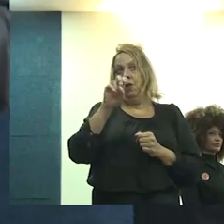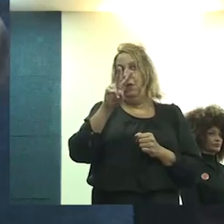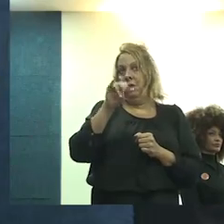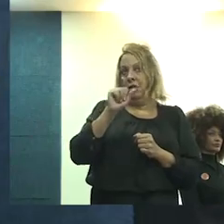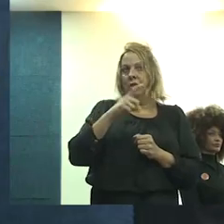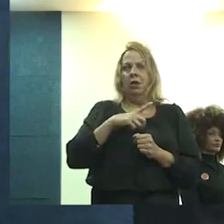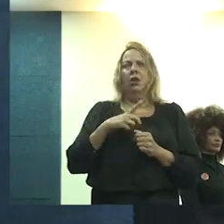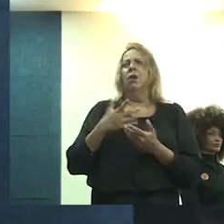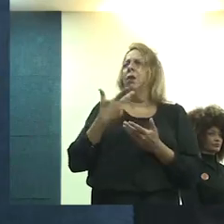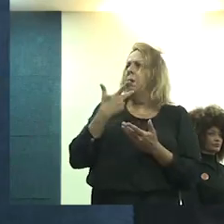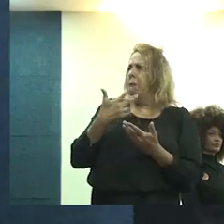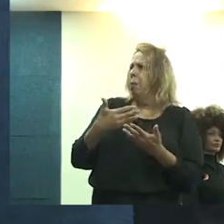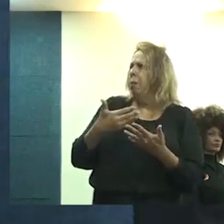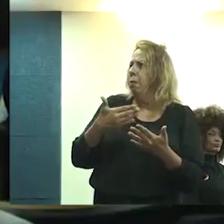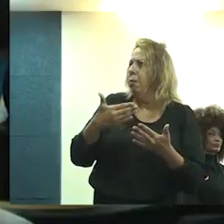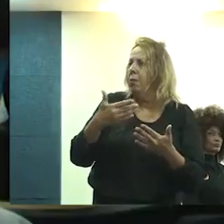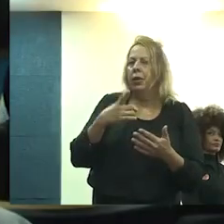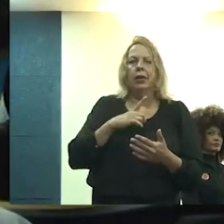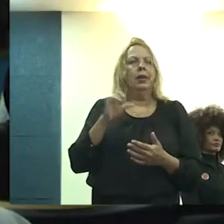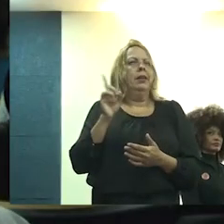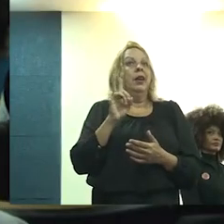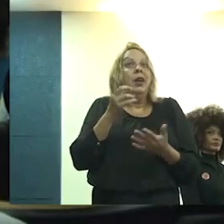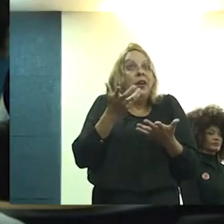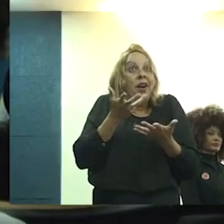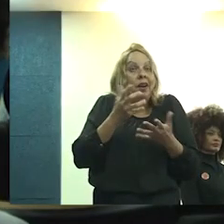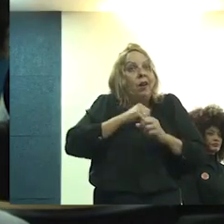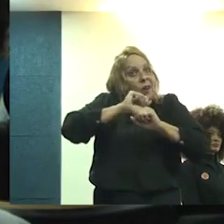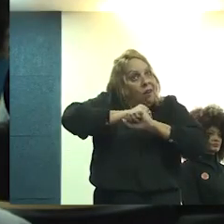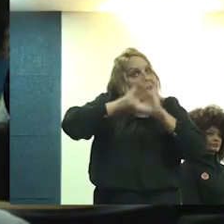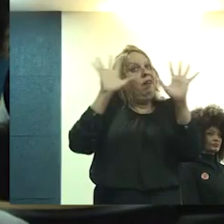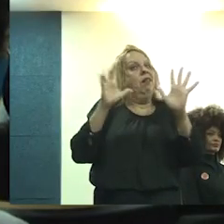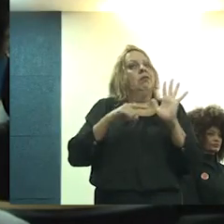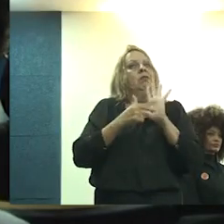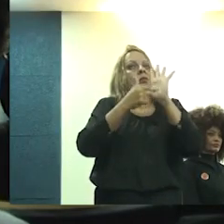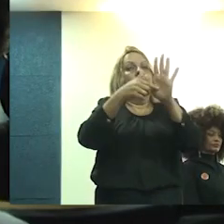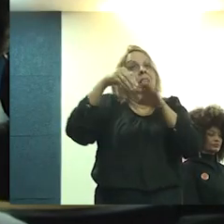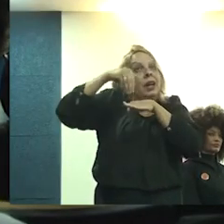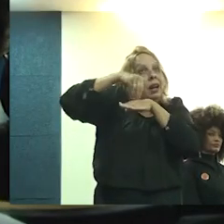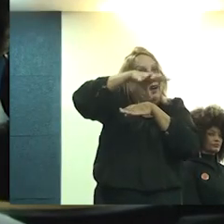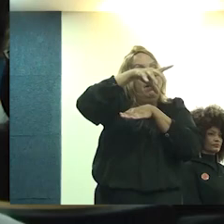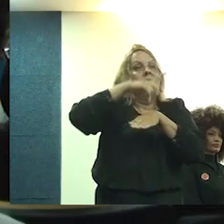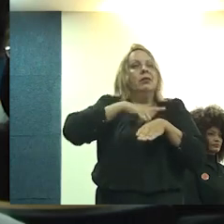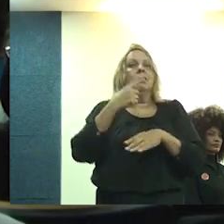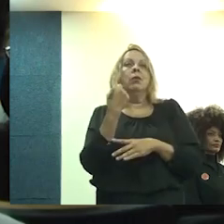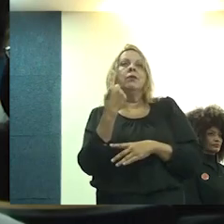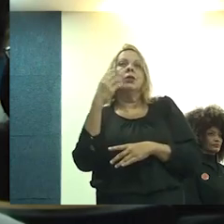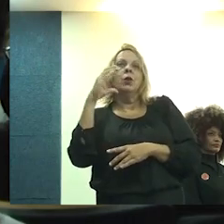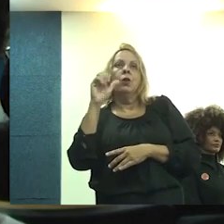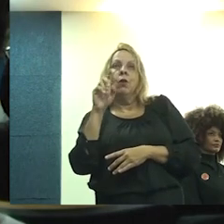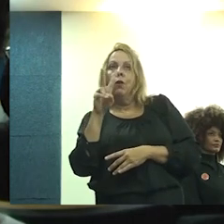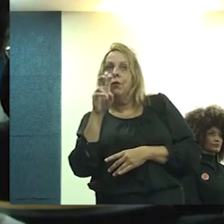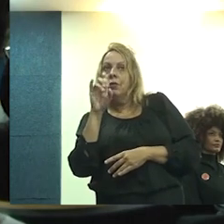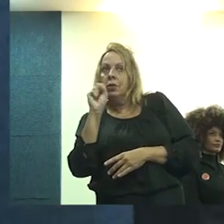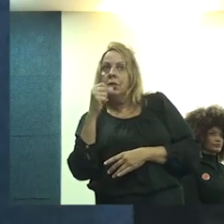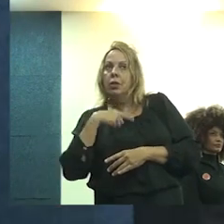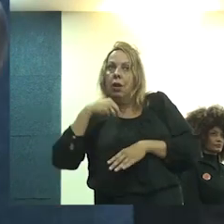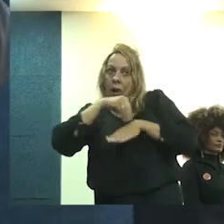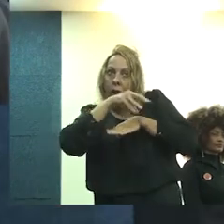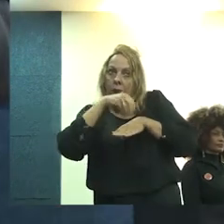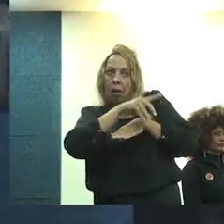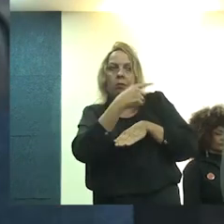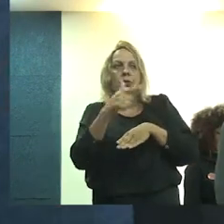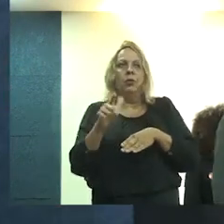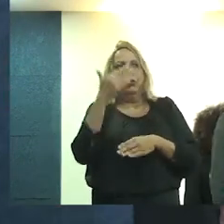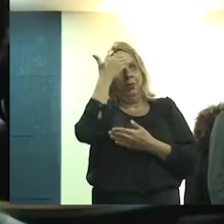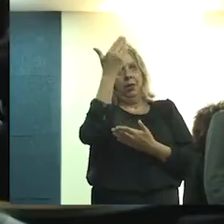ele me disse, pá, tu pode ir adiante? Não, não vou adiante. Eu só quero deixar claro que eu estou trazendo o recado que uma vez o Clóvis fez para todos e que eu estou repetindo